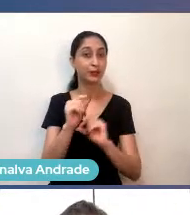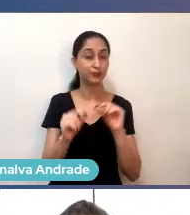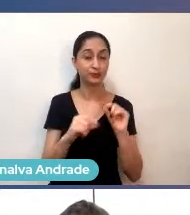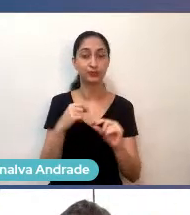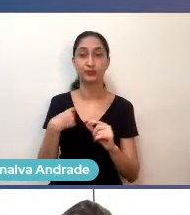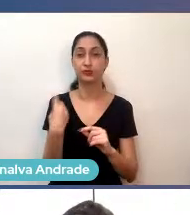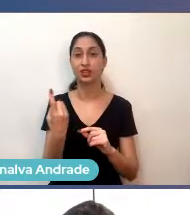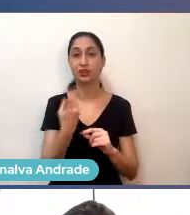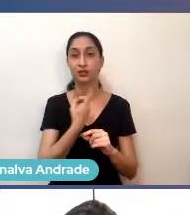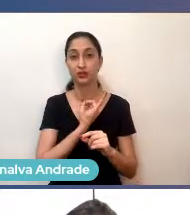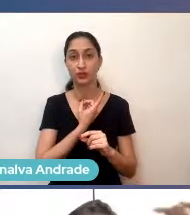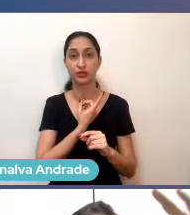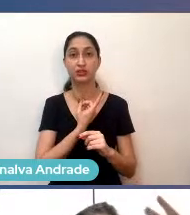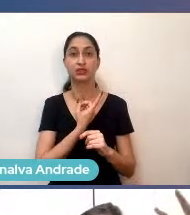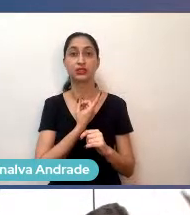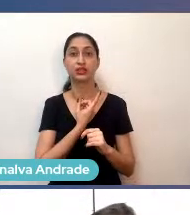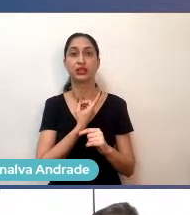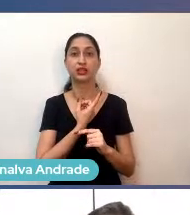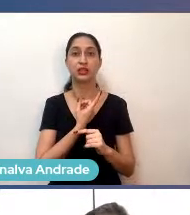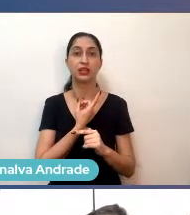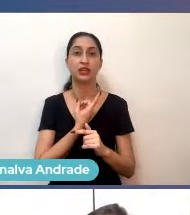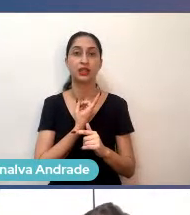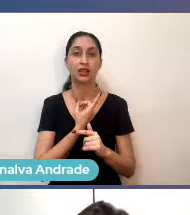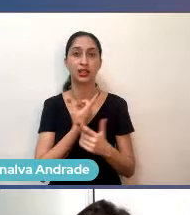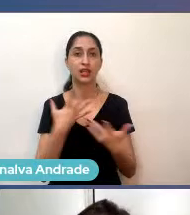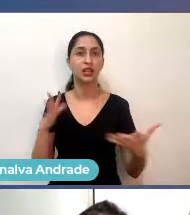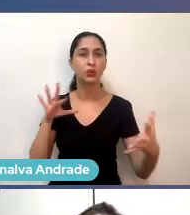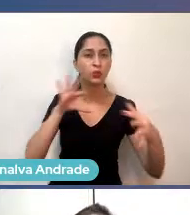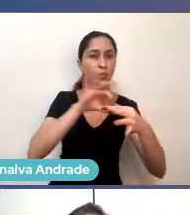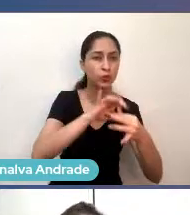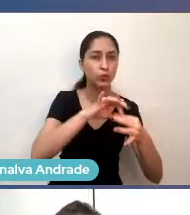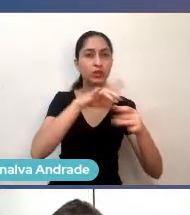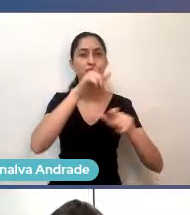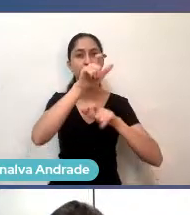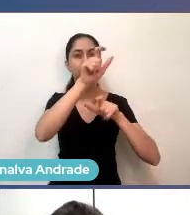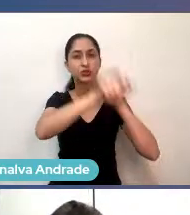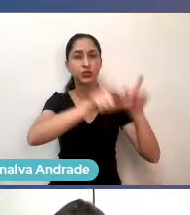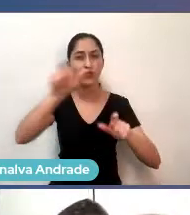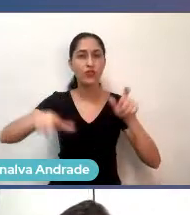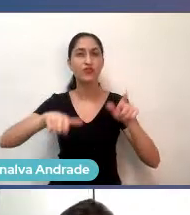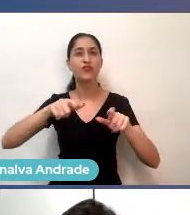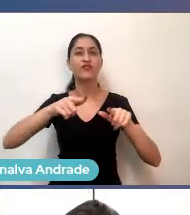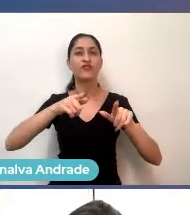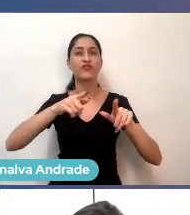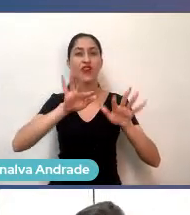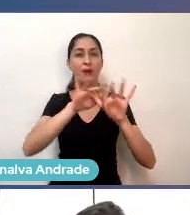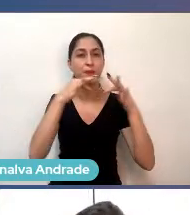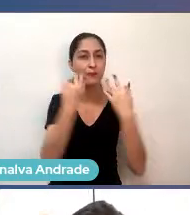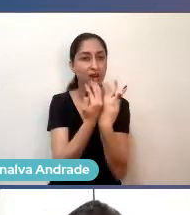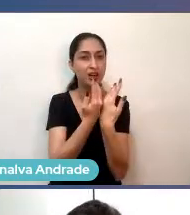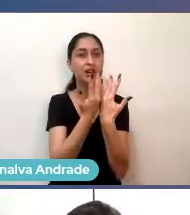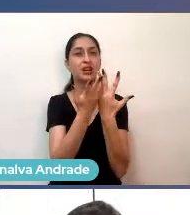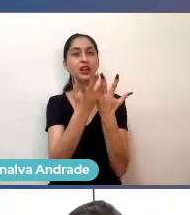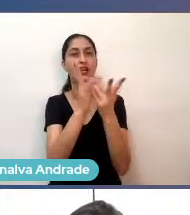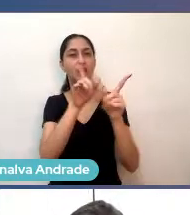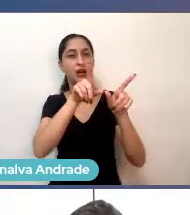modelo disruptivo ao CEASA, a gente conecta o pequeno agricultor, o agricultor familiar ao varejista, sem intermediários, a gente desmantela essa cadeia de